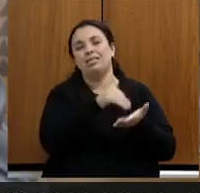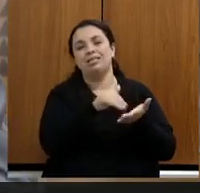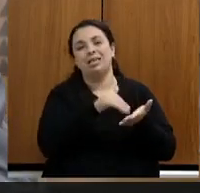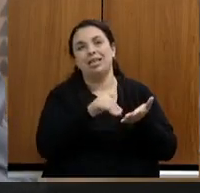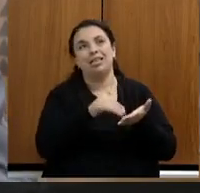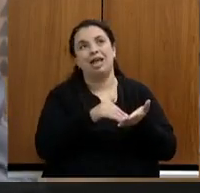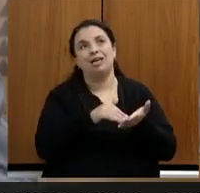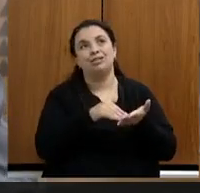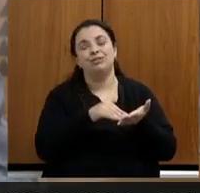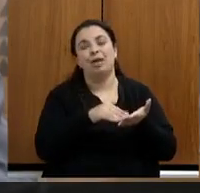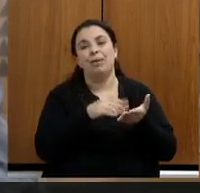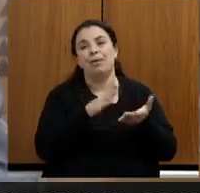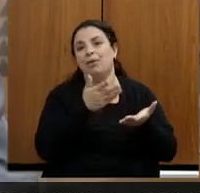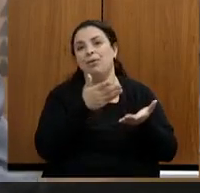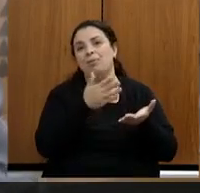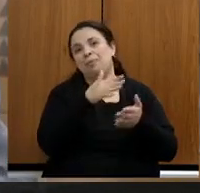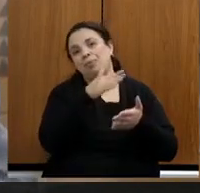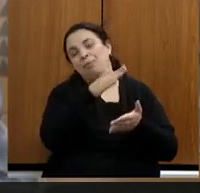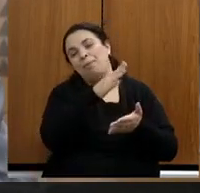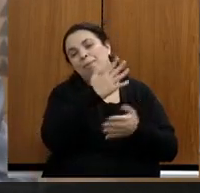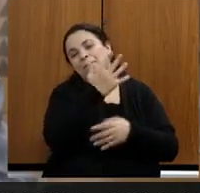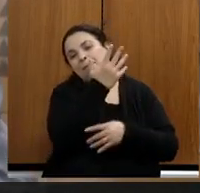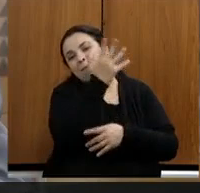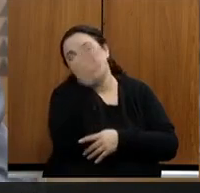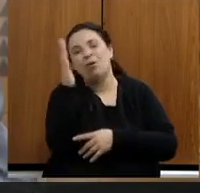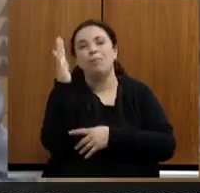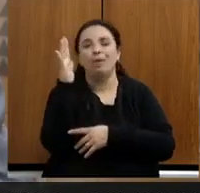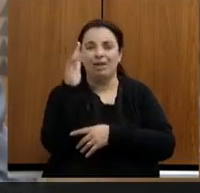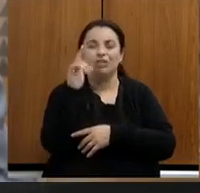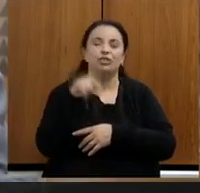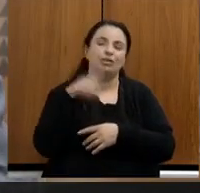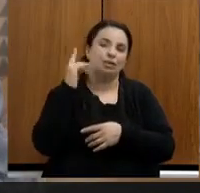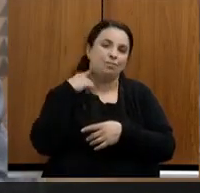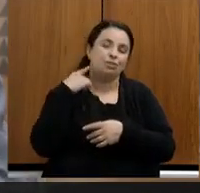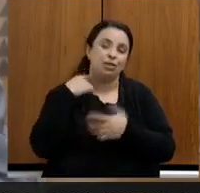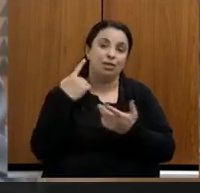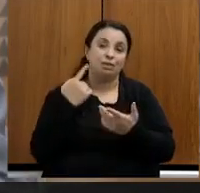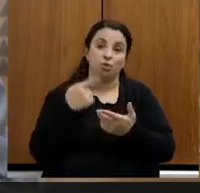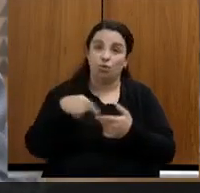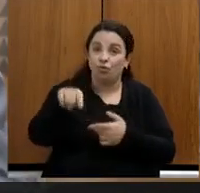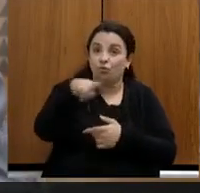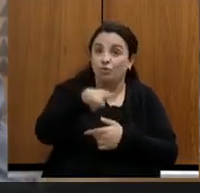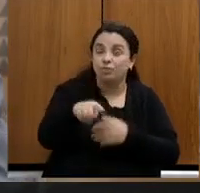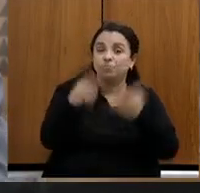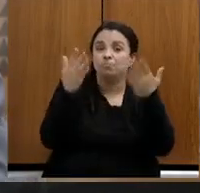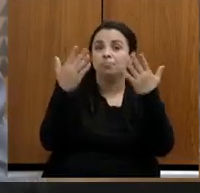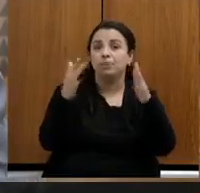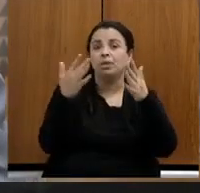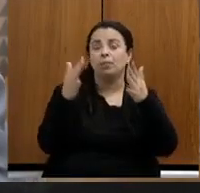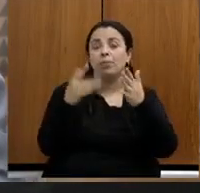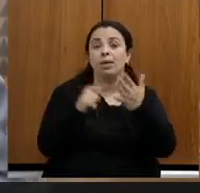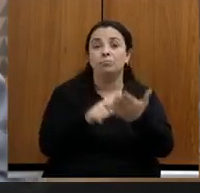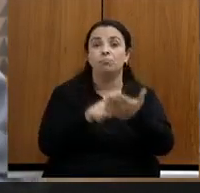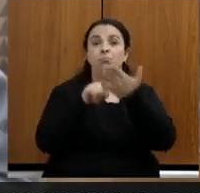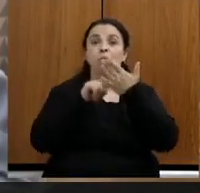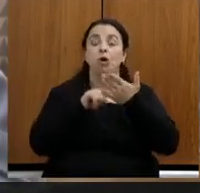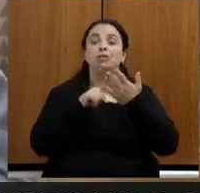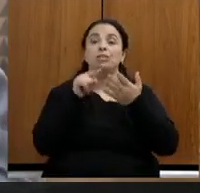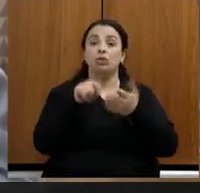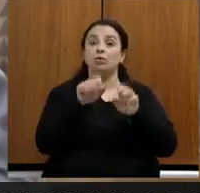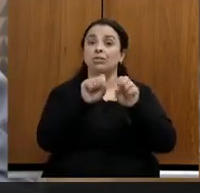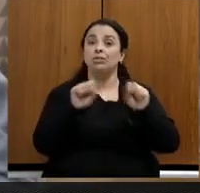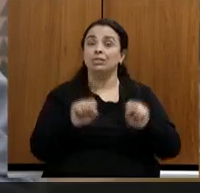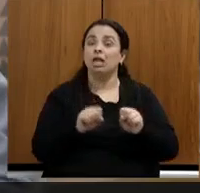Ambiente do nosso Estado vocês estão de parabéns mostra a qualificação que o sistema tem